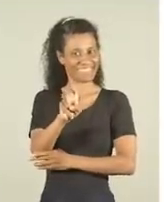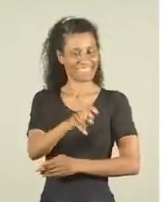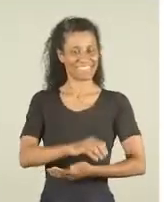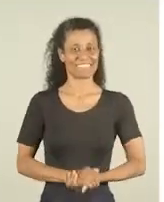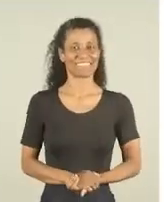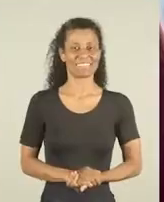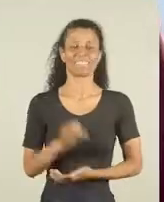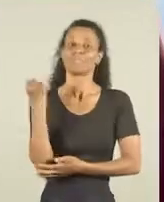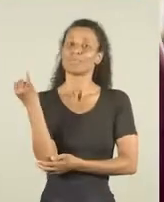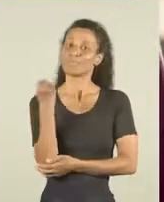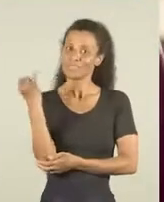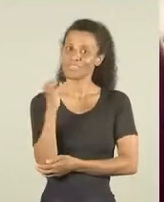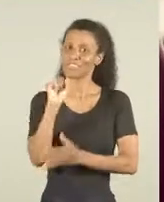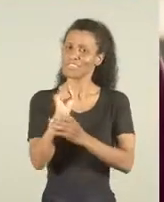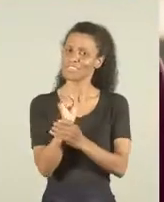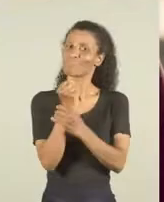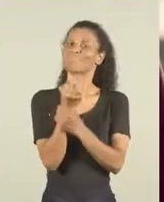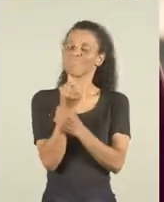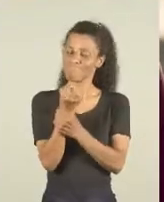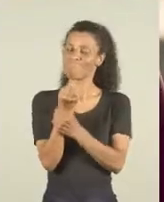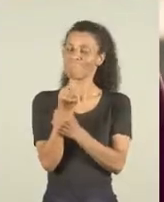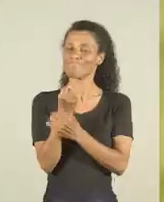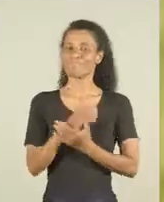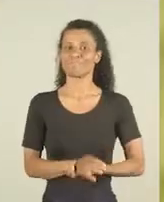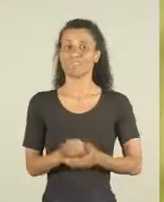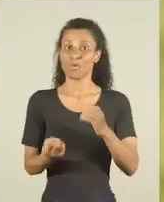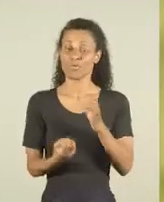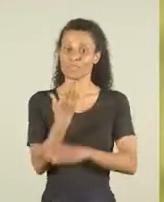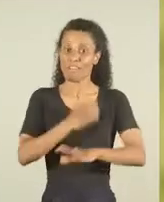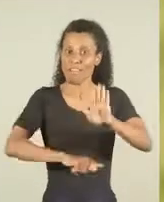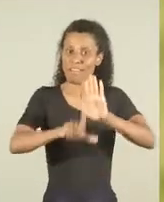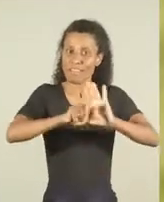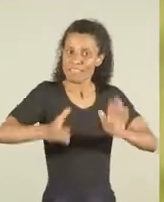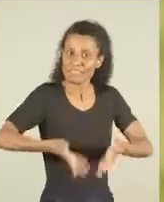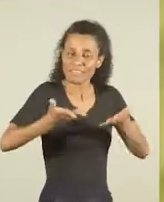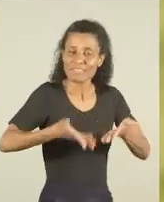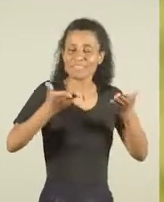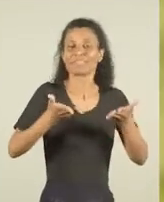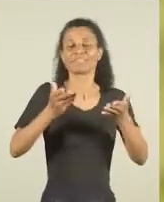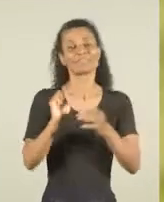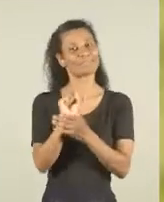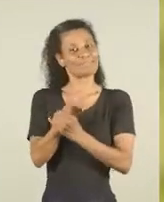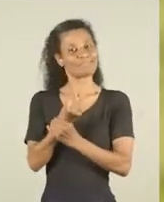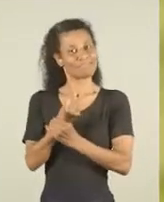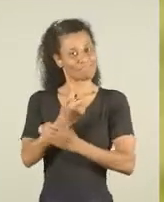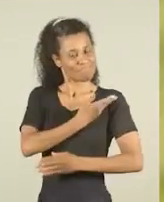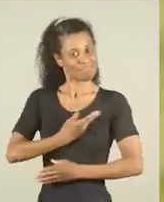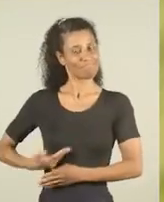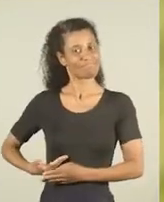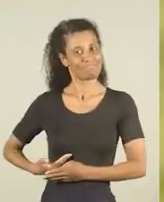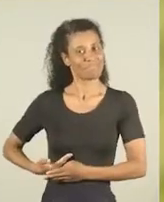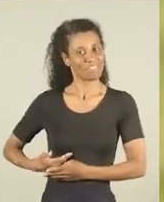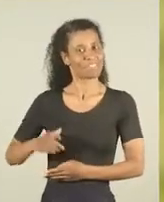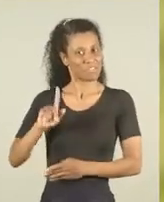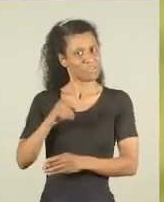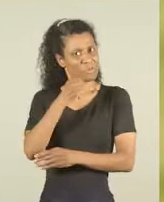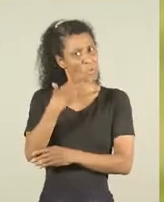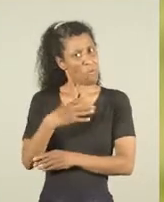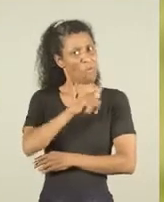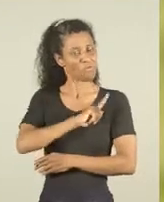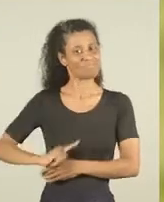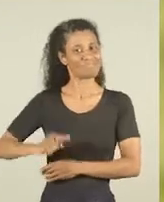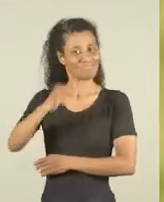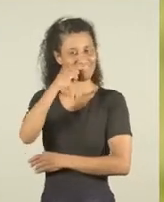15! O importante é segurança, Sábia. Vamos criar a Lei de Incentivo à Segurança Pública, que deu muito